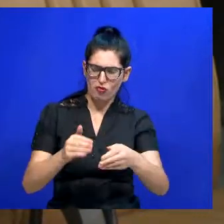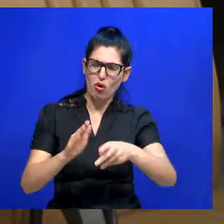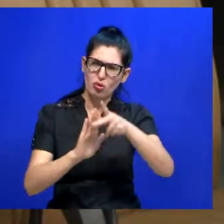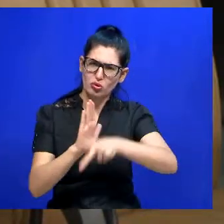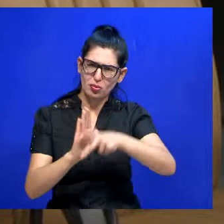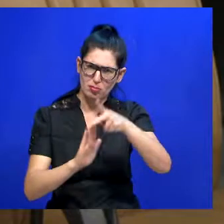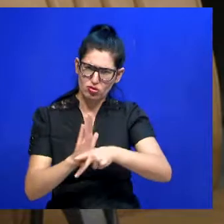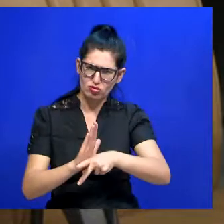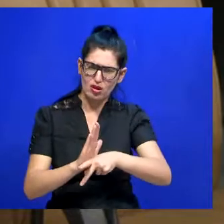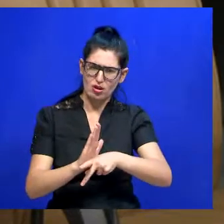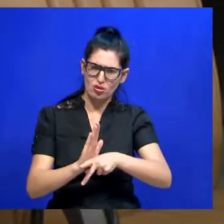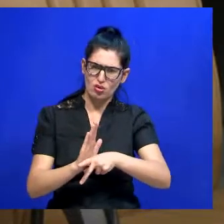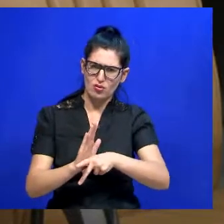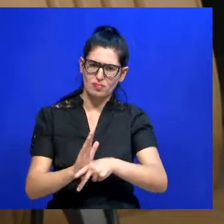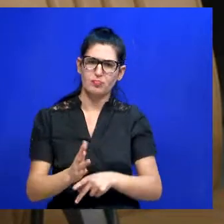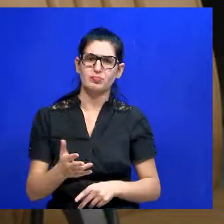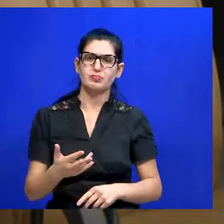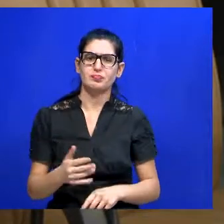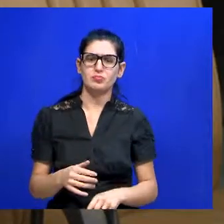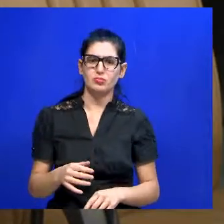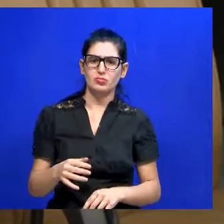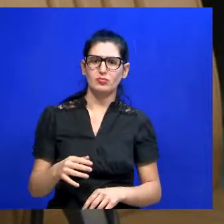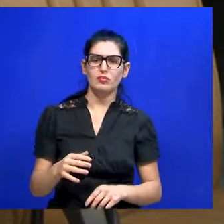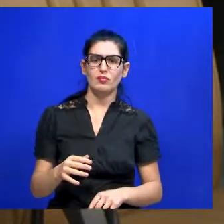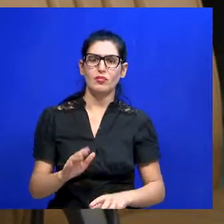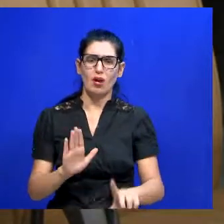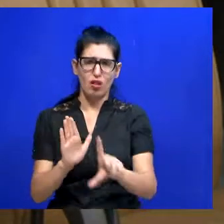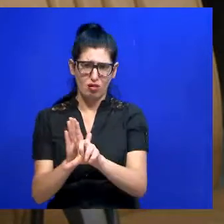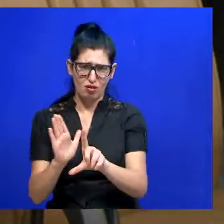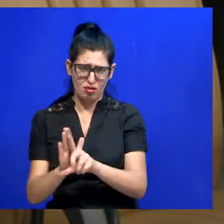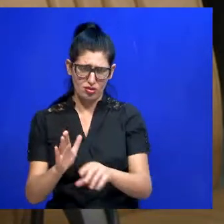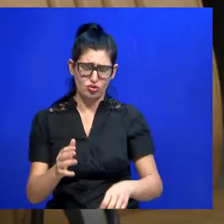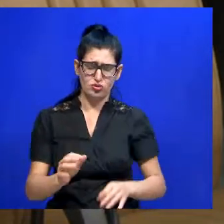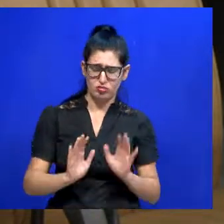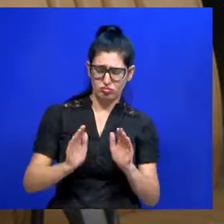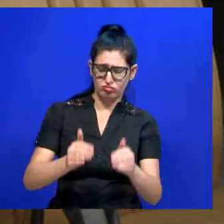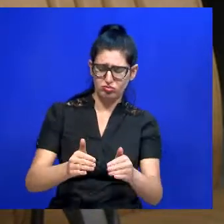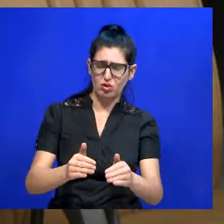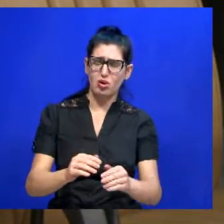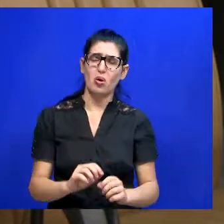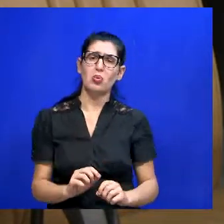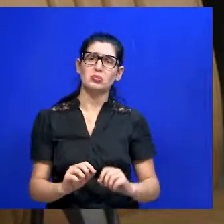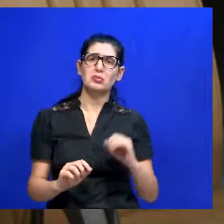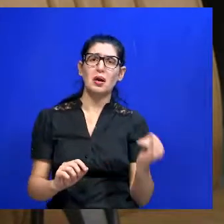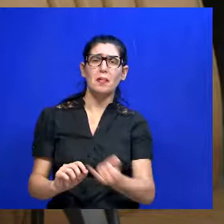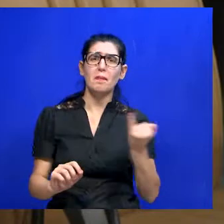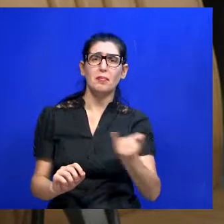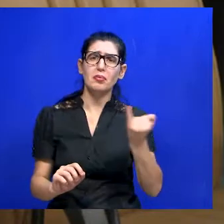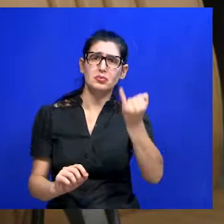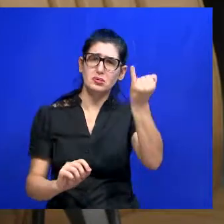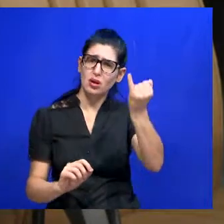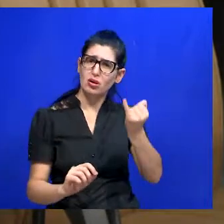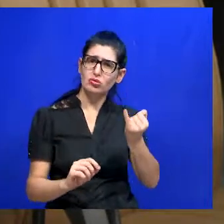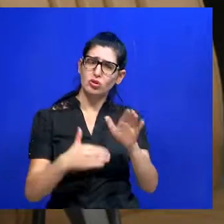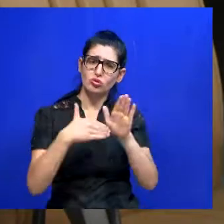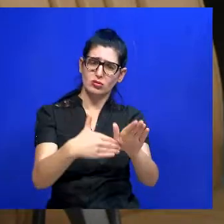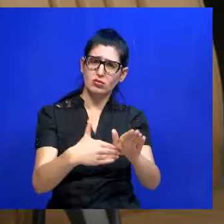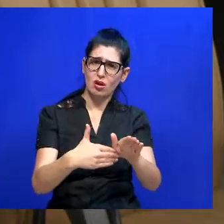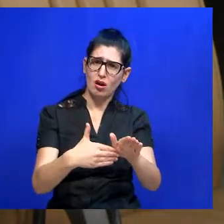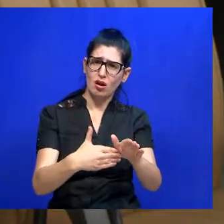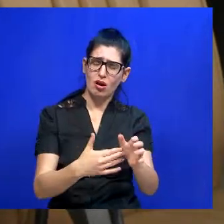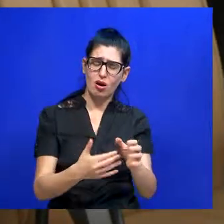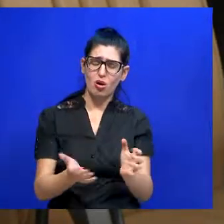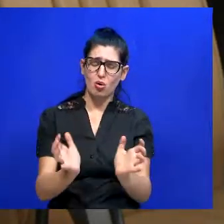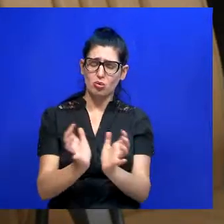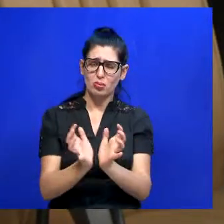daquela legislação, ali vigente. Porque o teor é o interesse público, é o interesse daquele cidadão. E aí entra o nosso